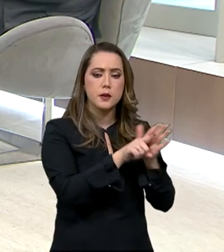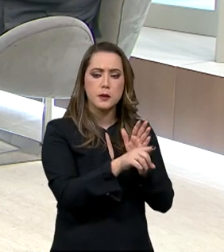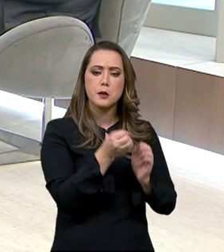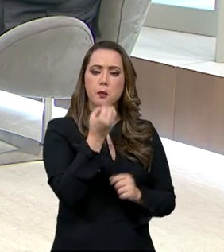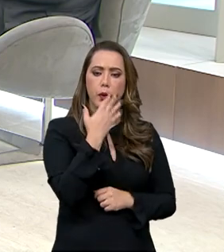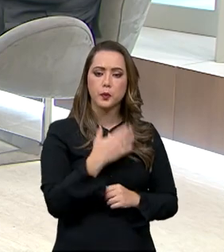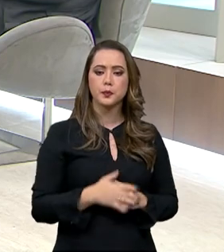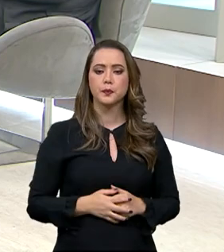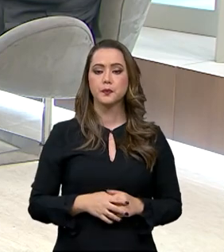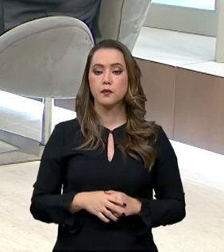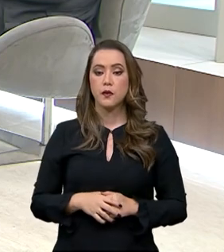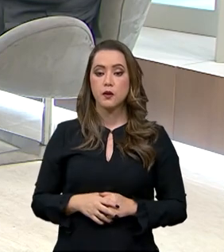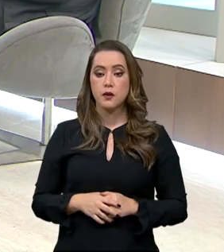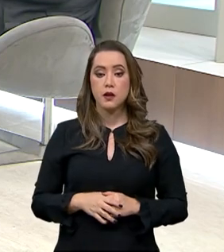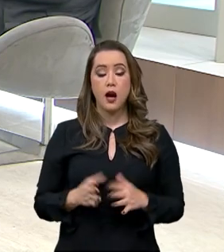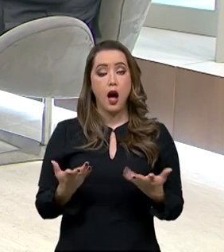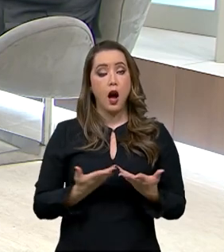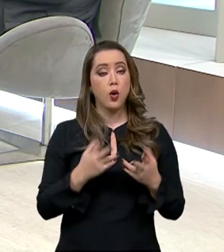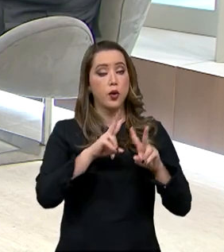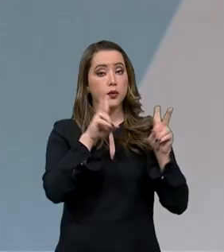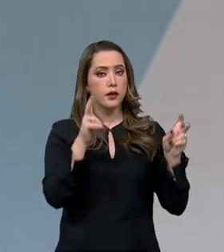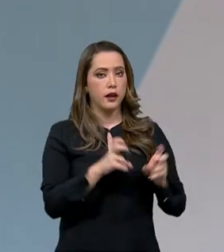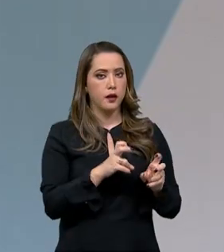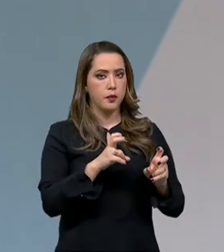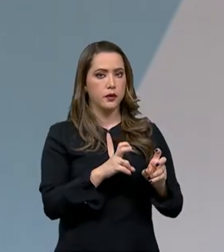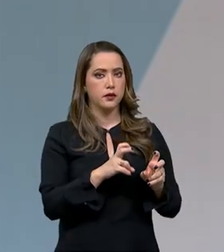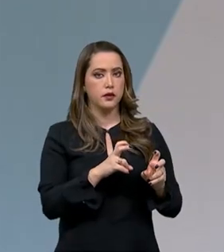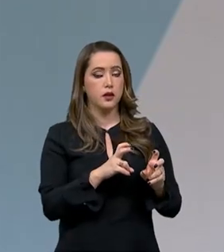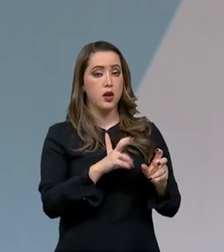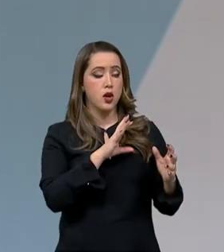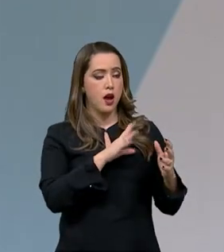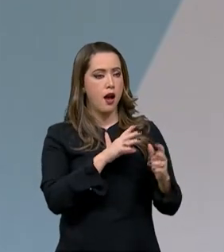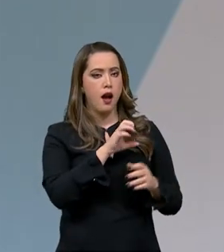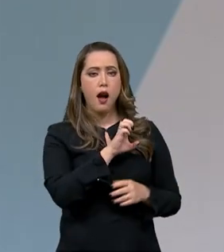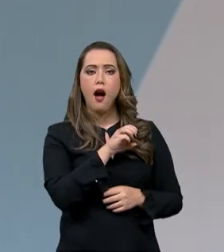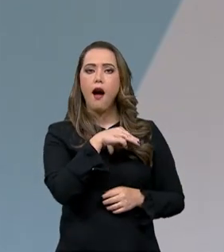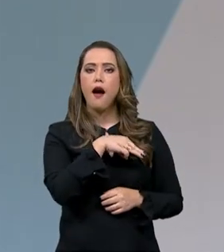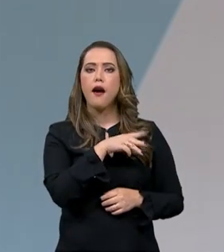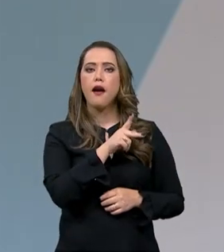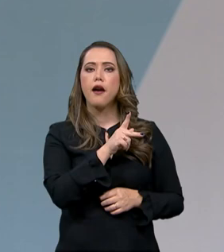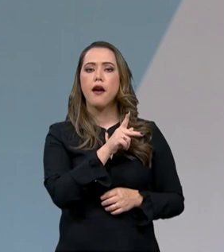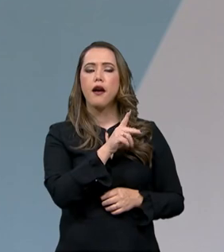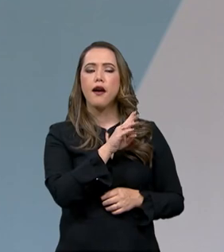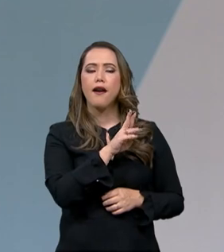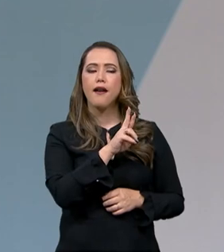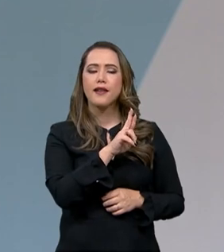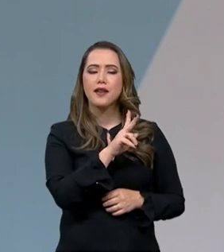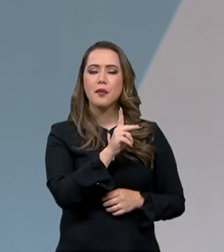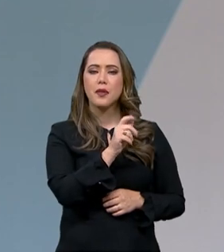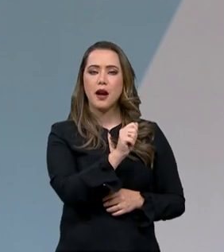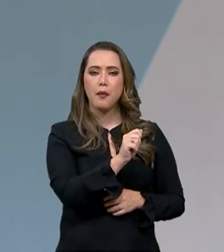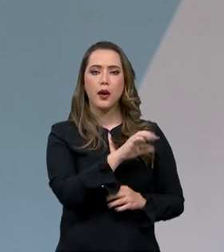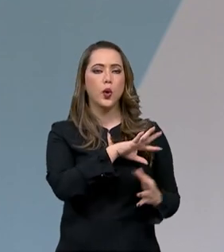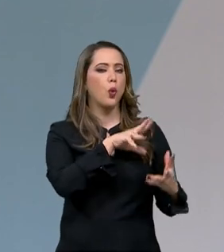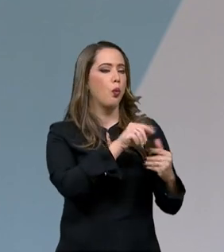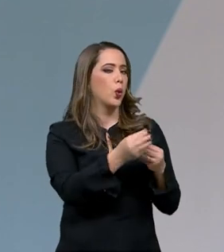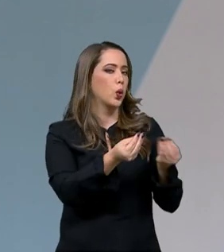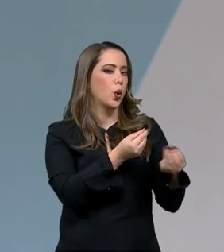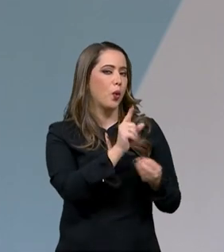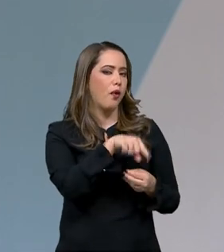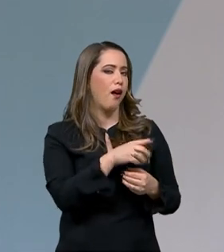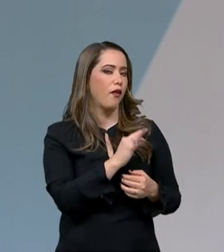internacionalização da Embrapa, né? Eu gostaria que o senhor explicasse um pouquinho para a gente o que nós estamos